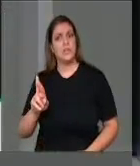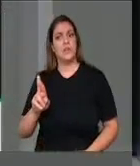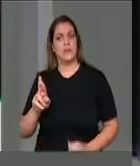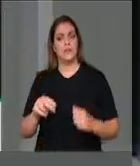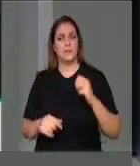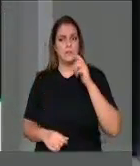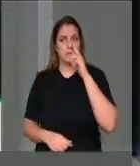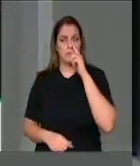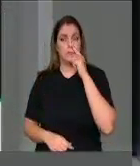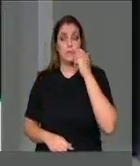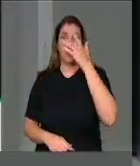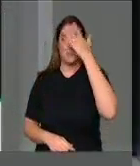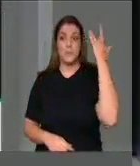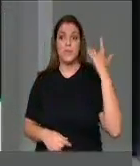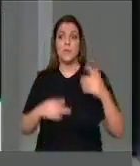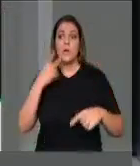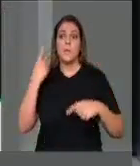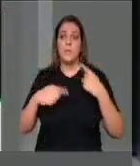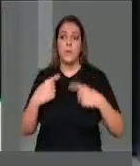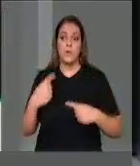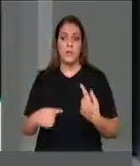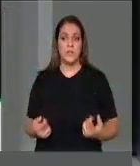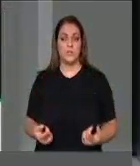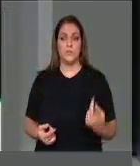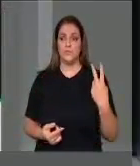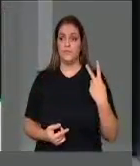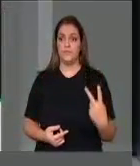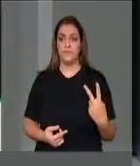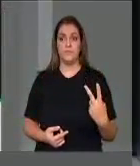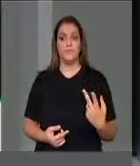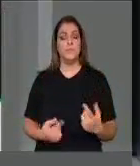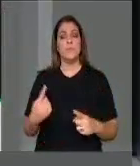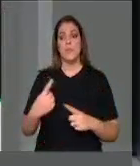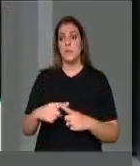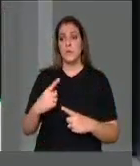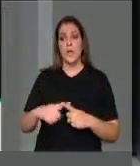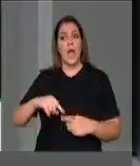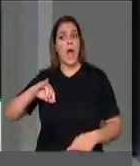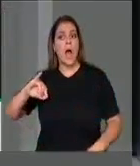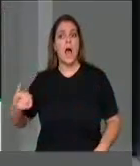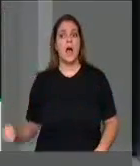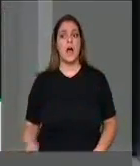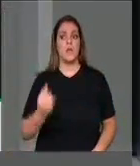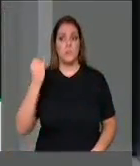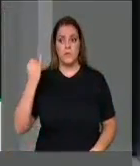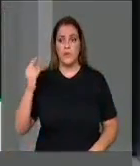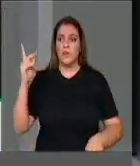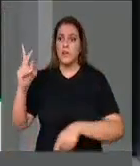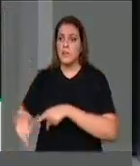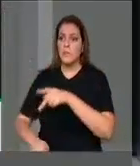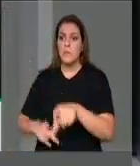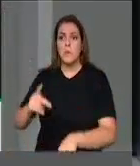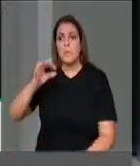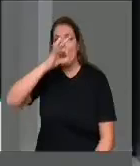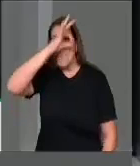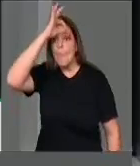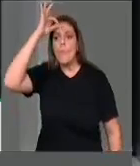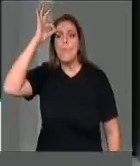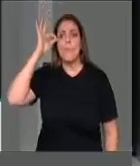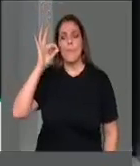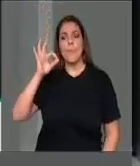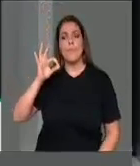e por políticos, que se aproveitam da ignorância de grande parcela da população